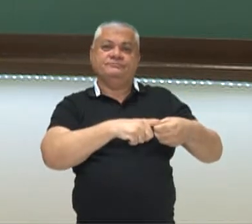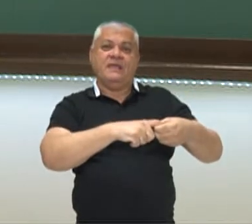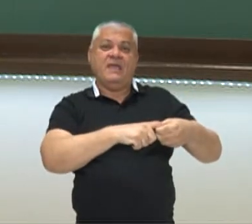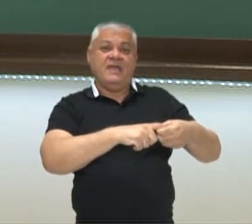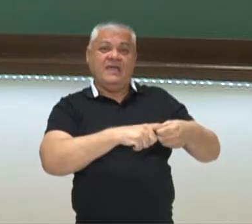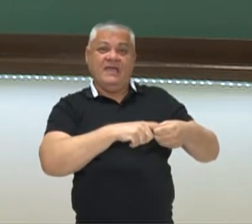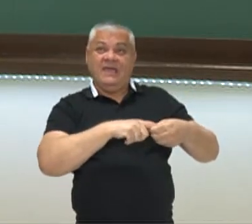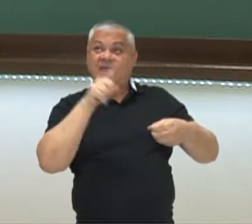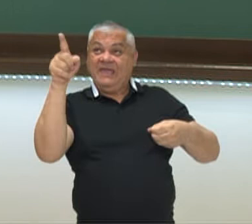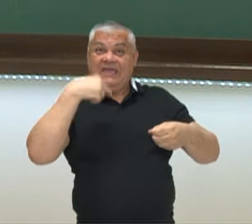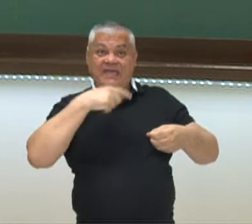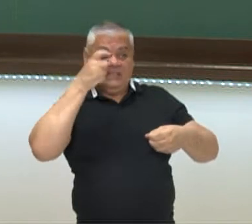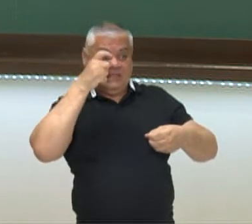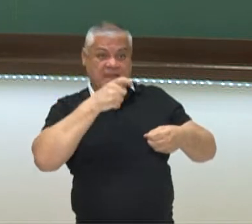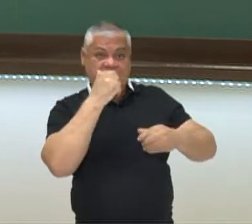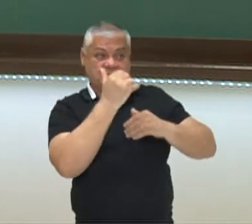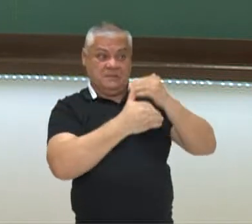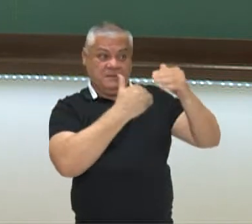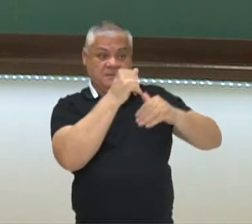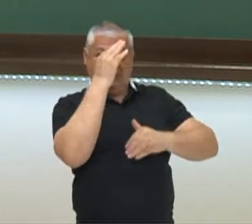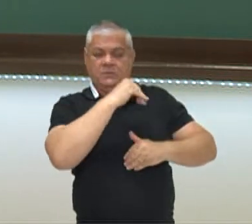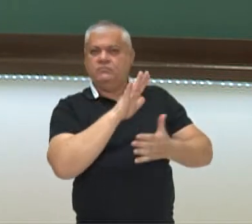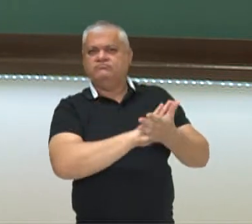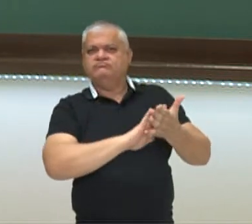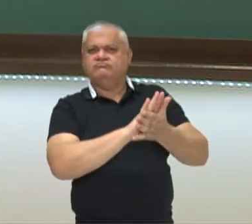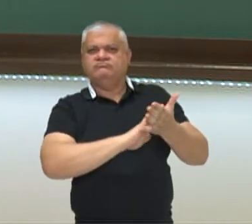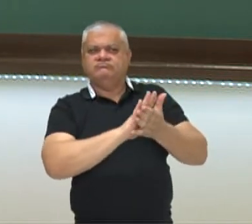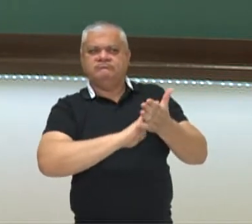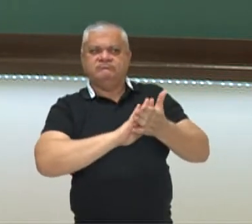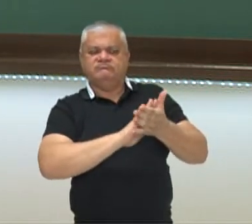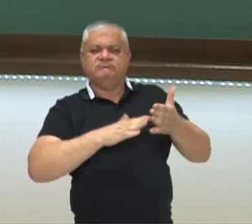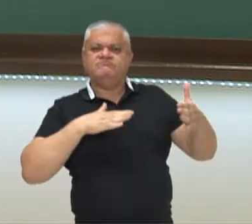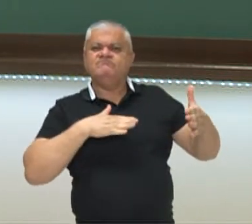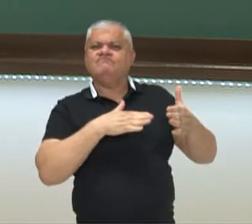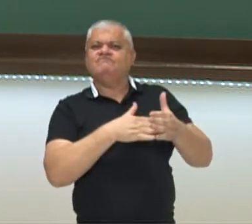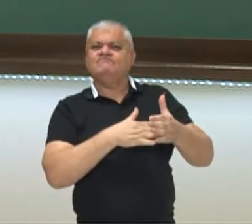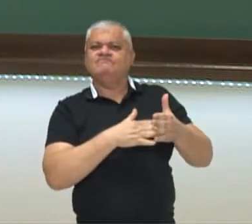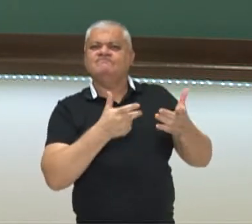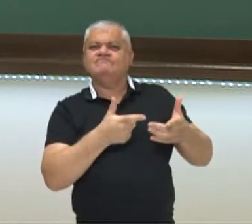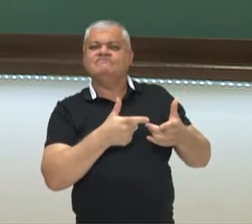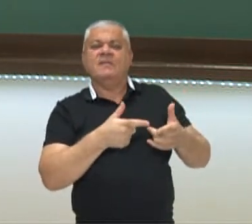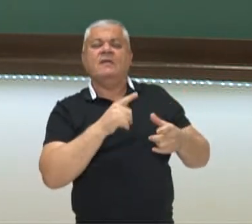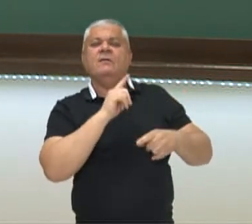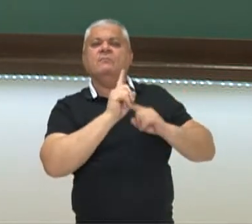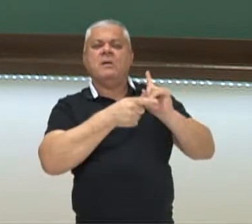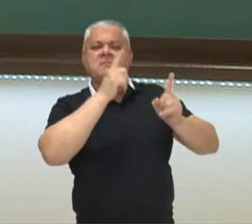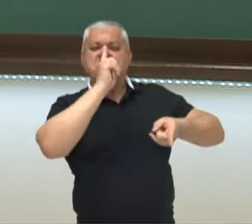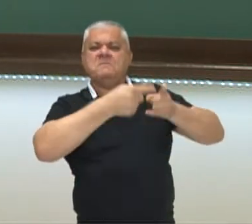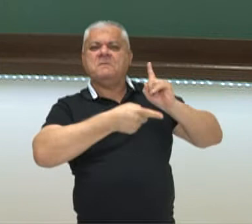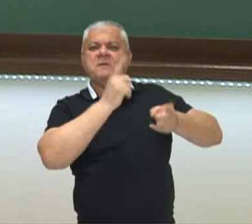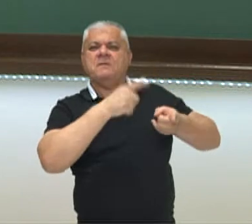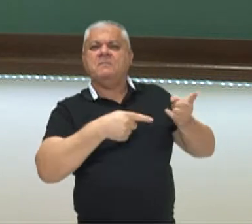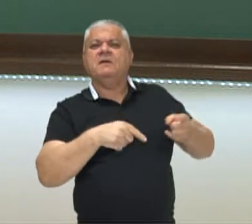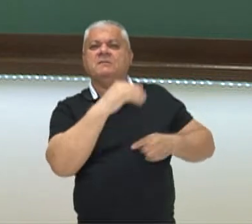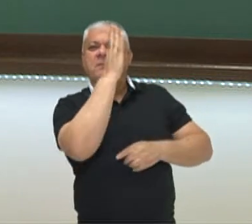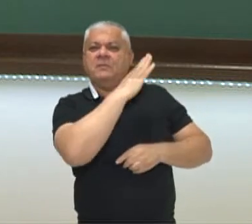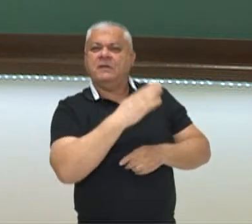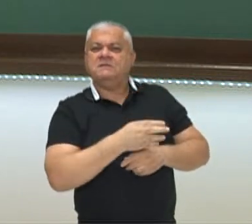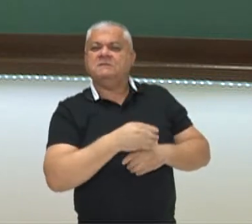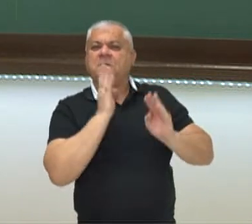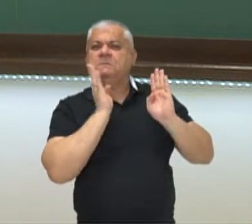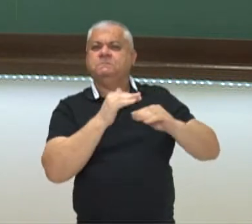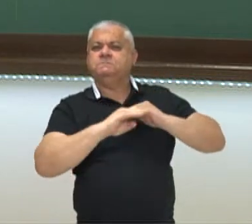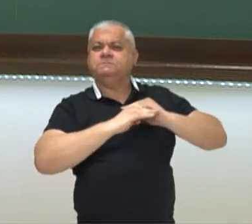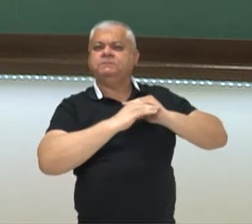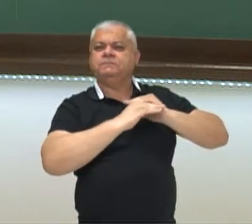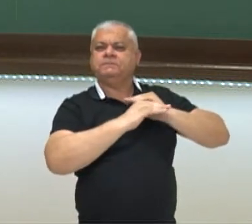o desenvolvimento brasileiro, até mesmo no Império, ela mantém características dessa questão predatória do